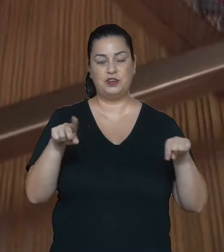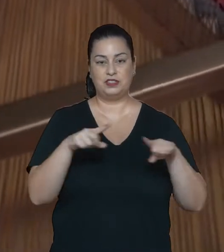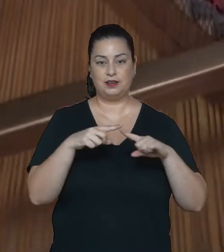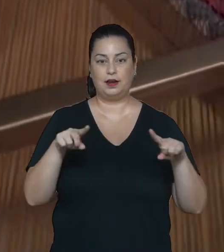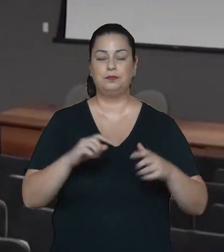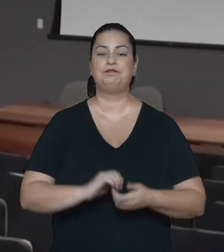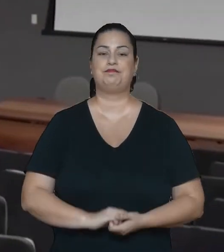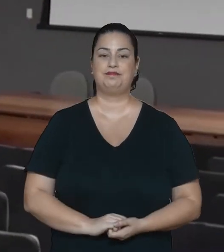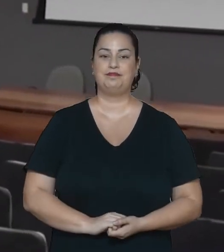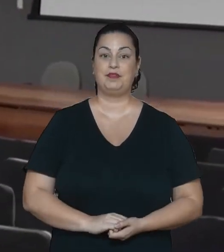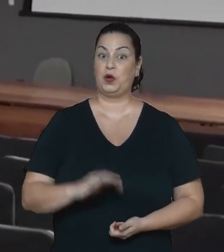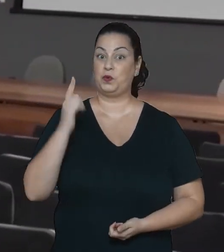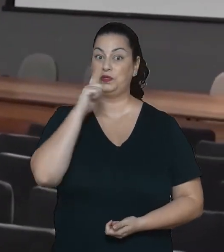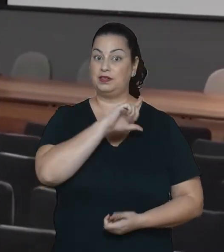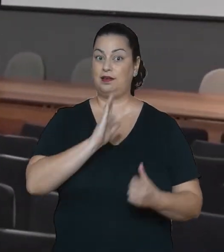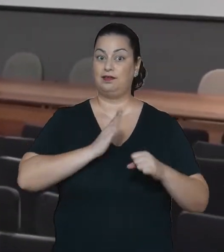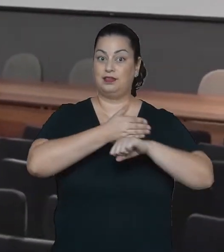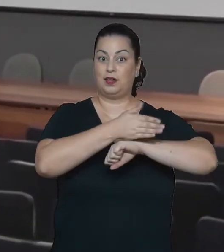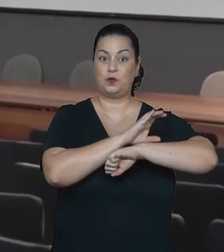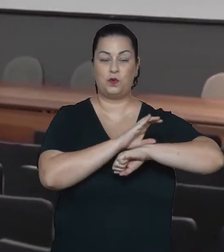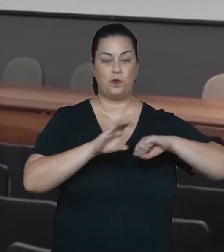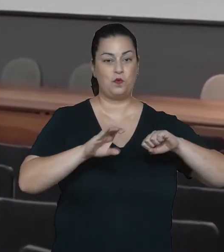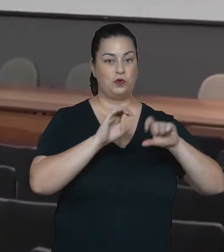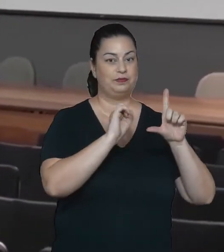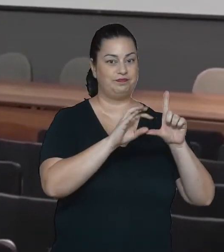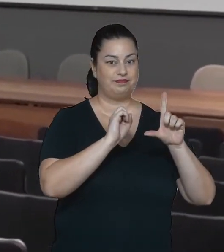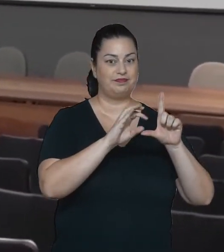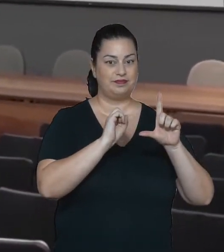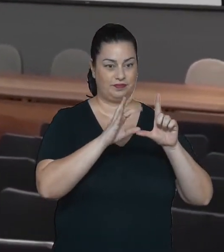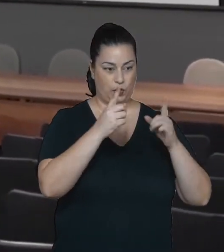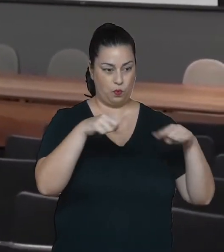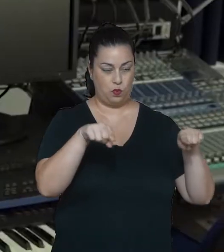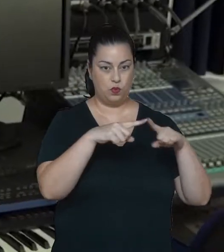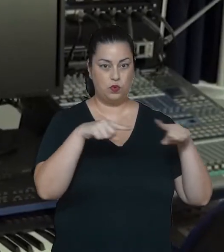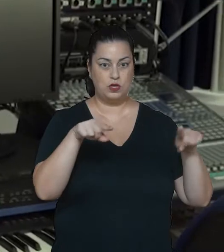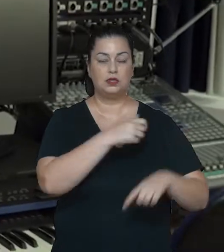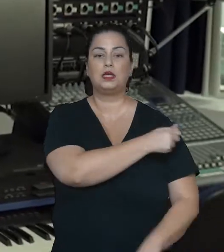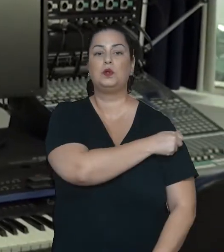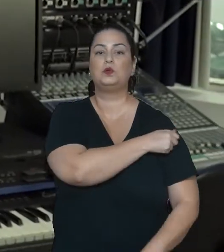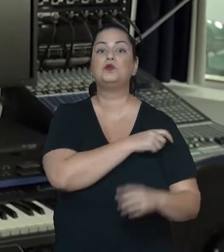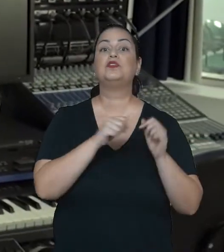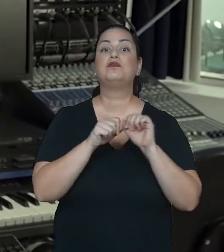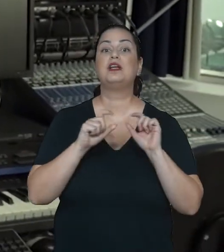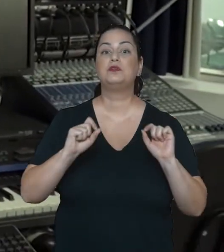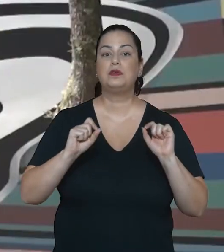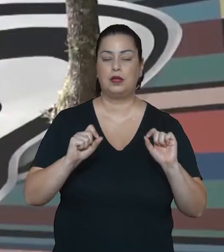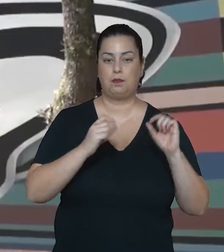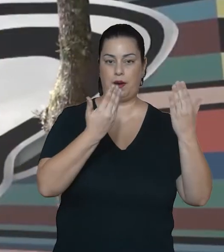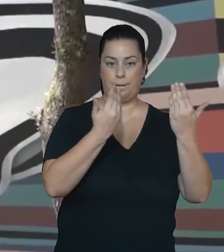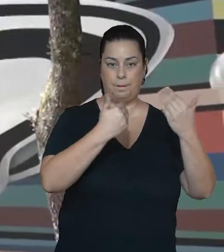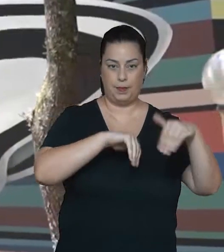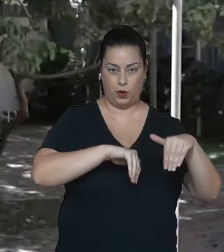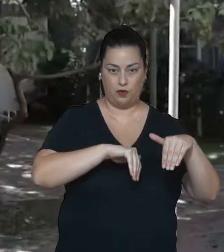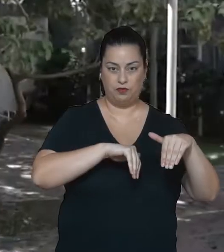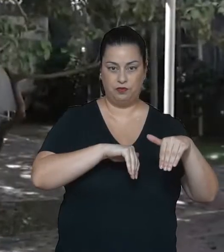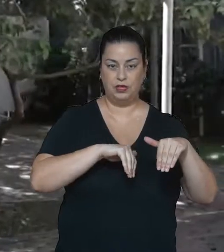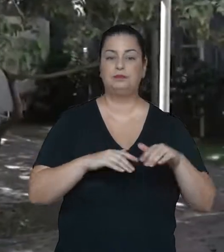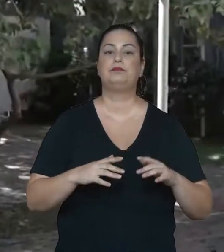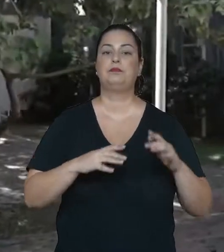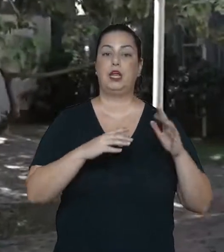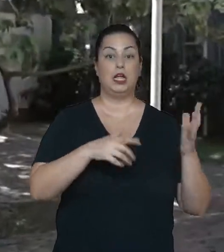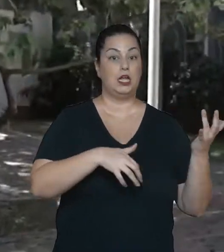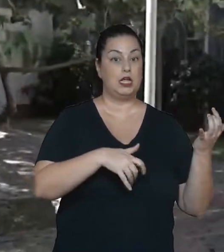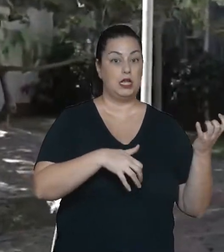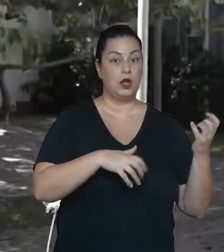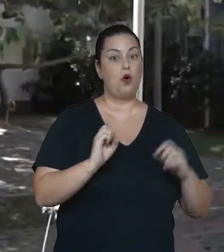formação musical. Para ingressar no curso de licenciatura em música, os alunos realizam uma prova de